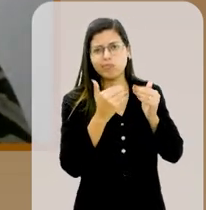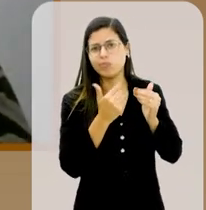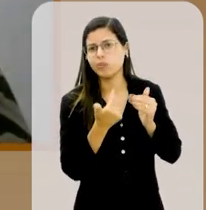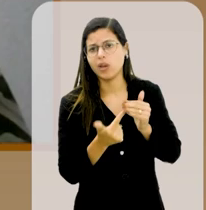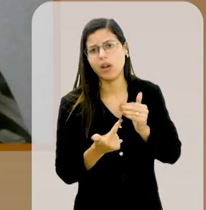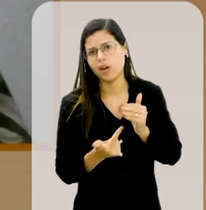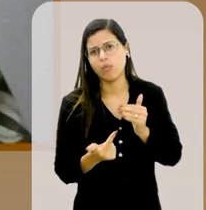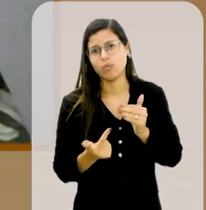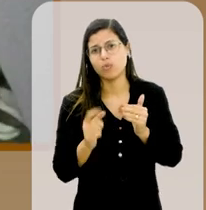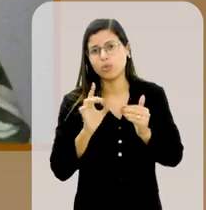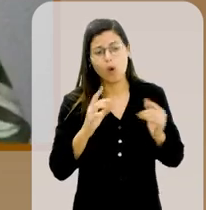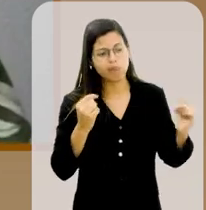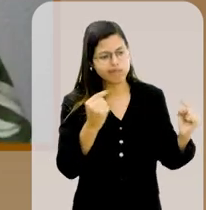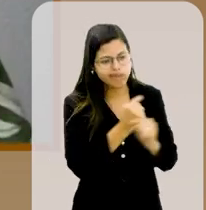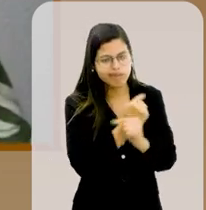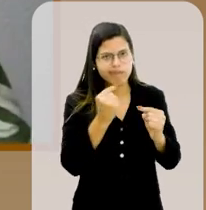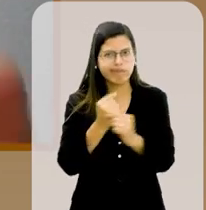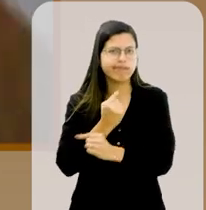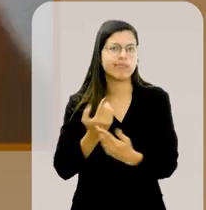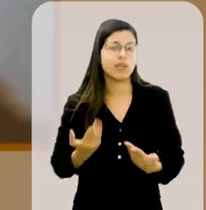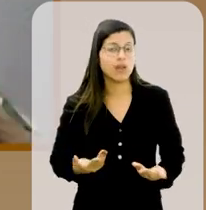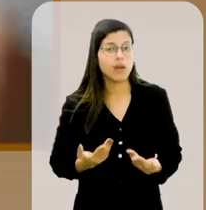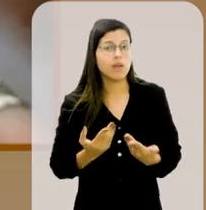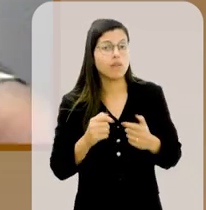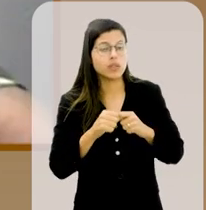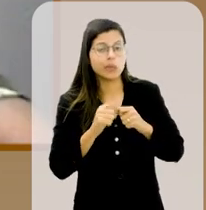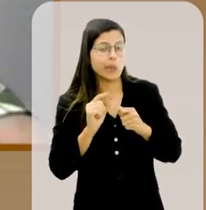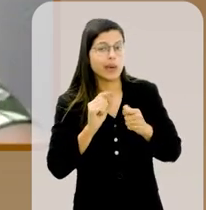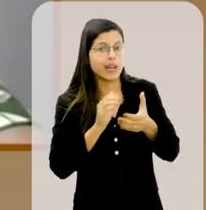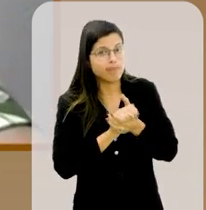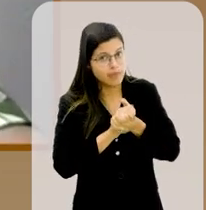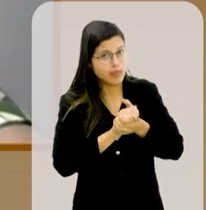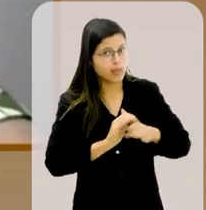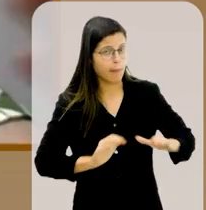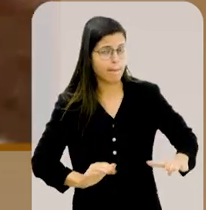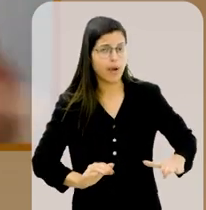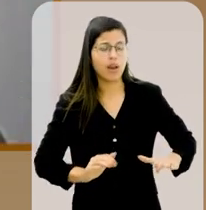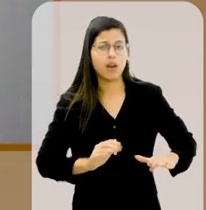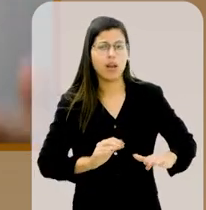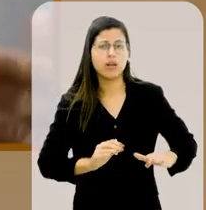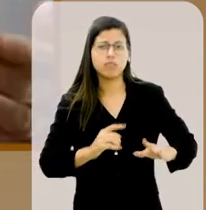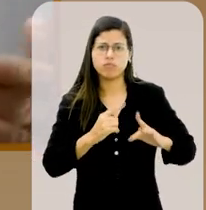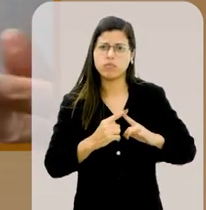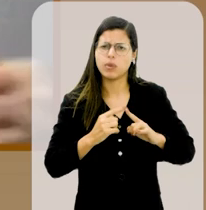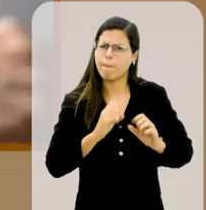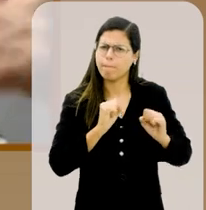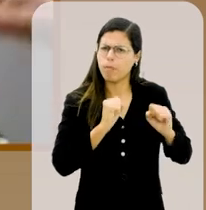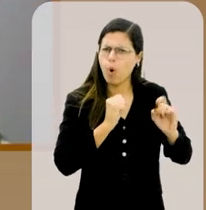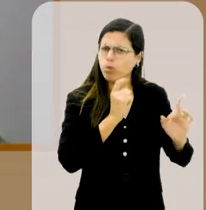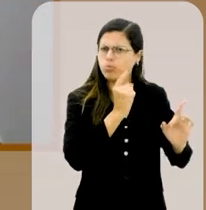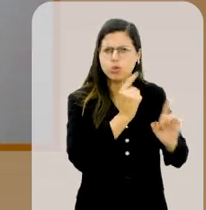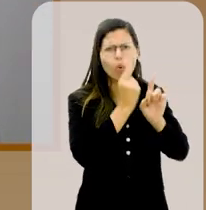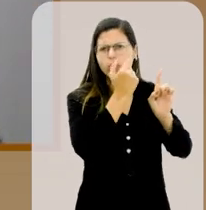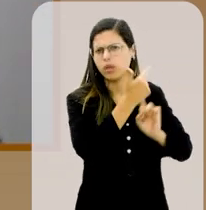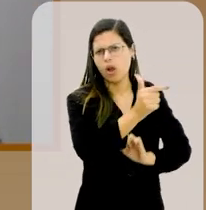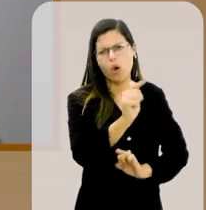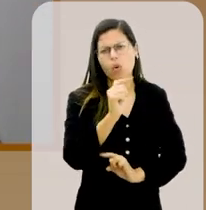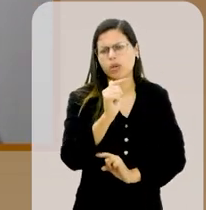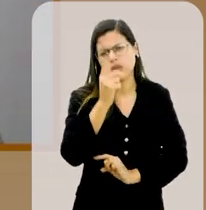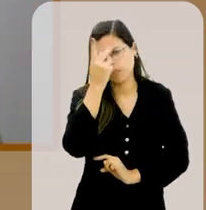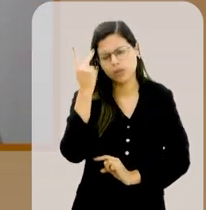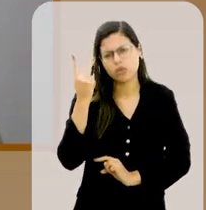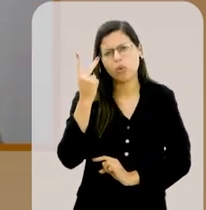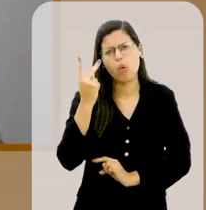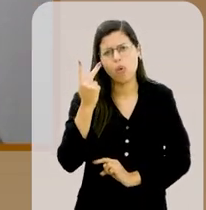Nós temos só divergências. Vamos nos separar porque você pode encontrar uma pessoa que lhe faça